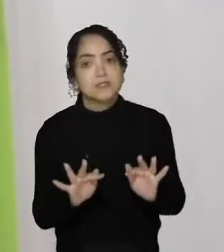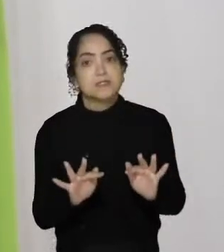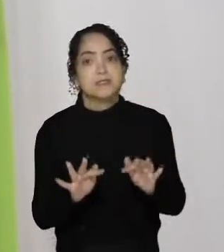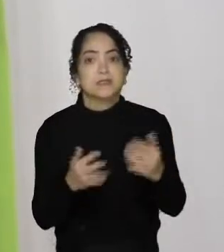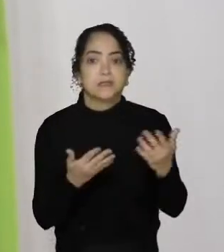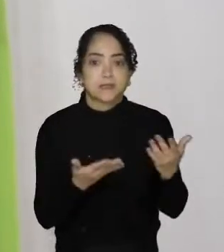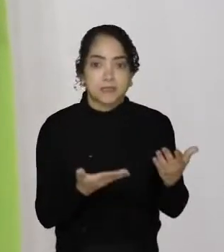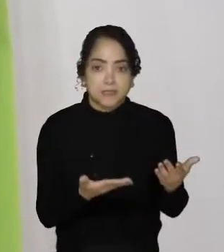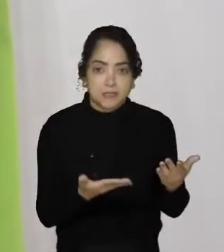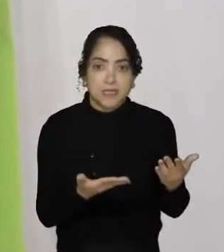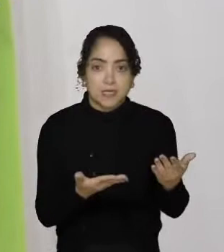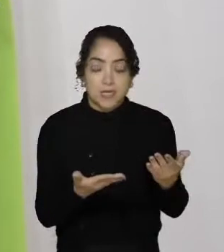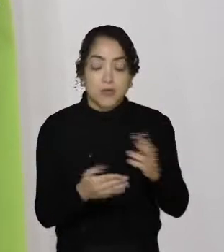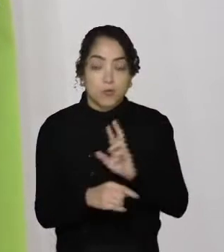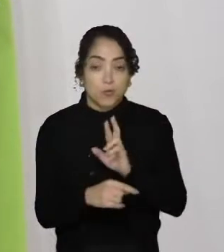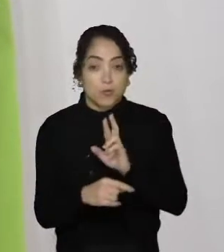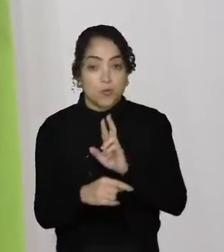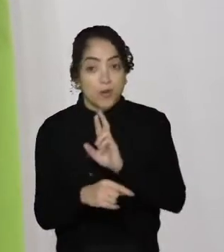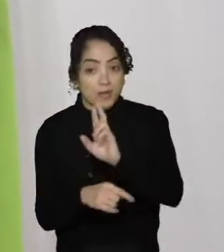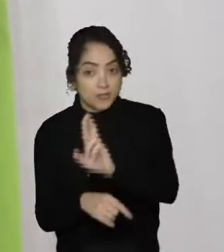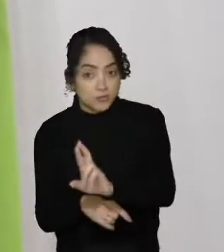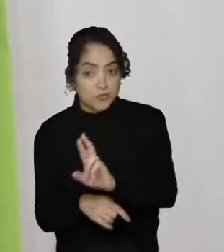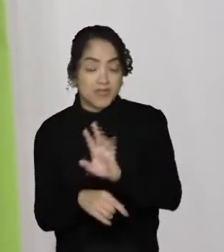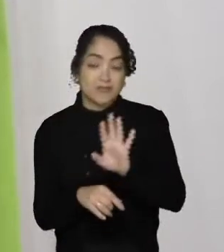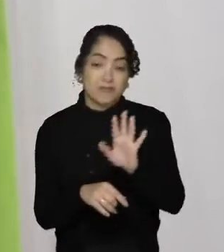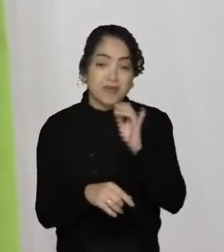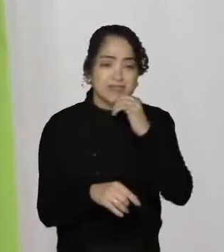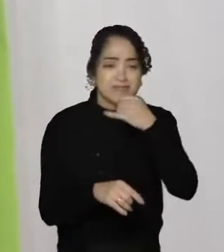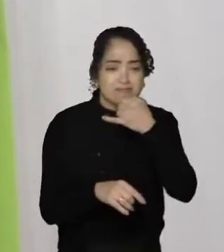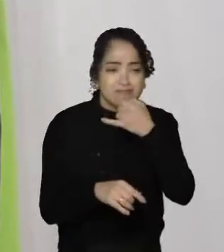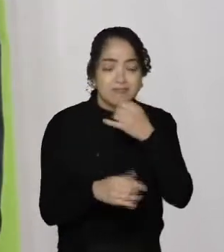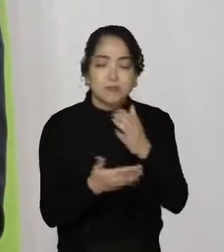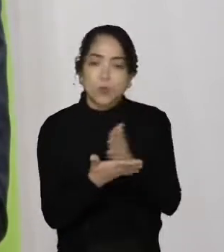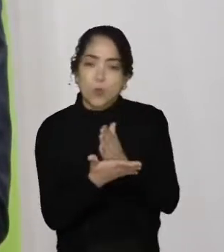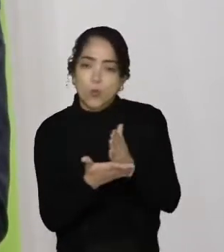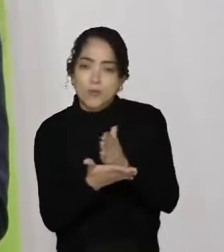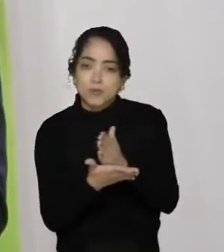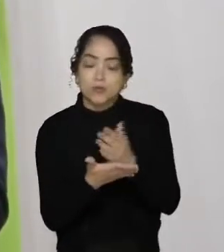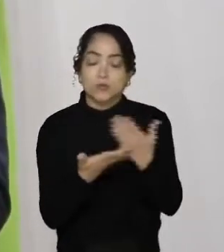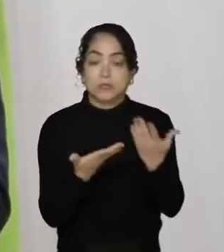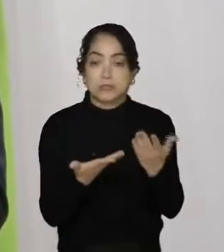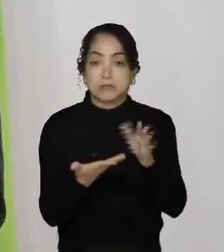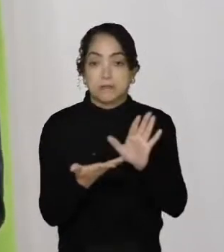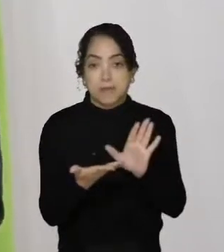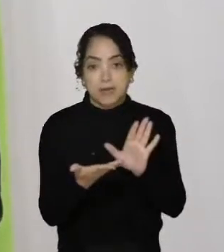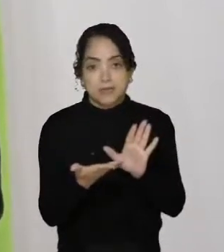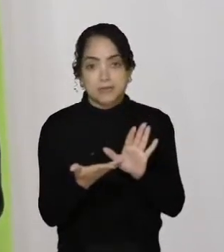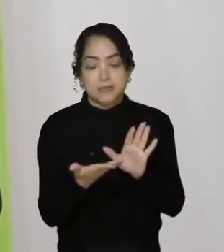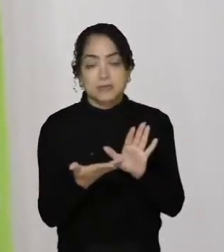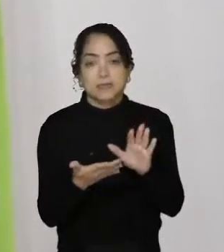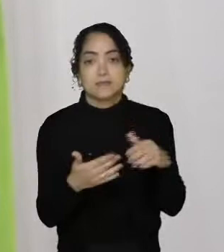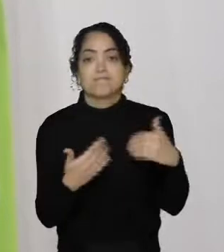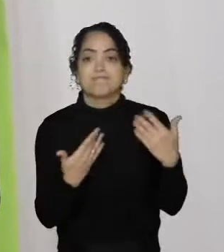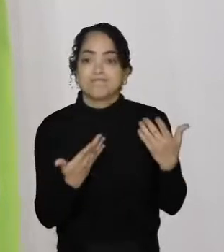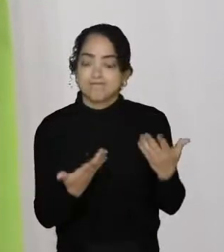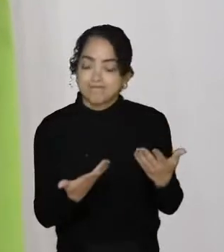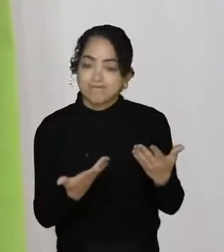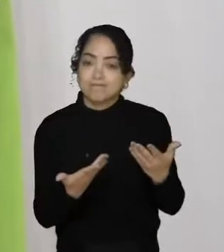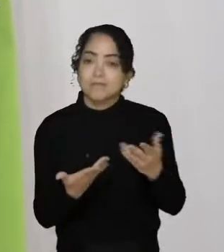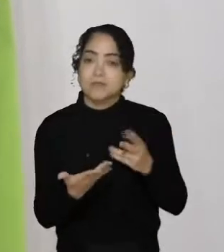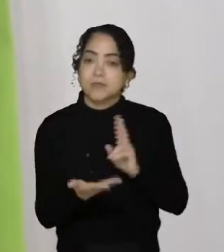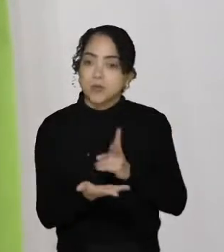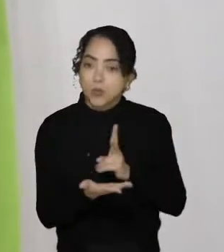o nosso resultado. Triste por outros ainda. Quase que a gente possa